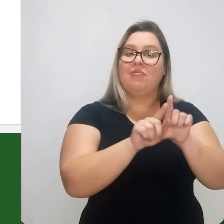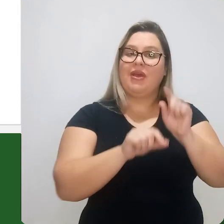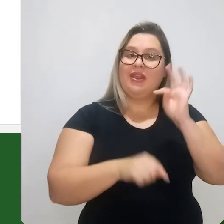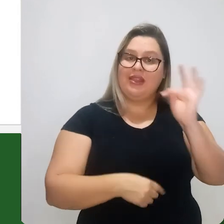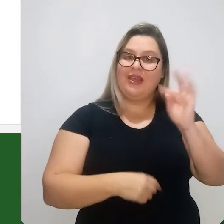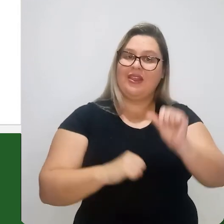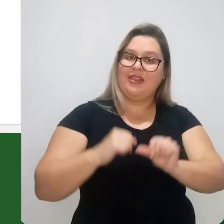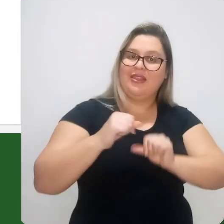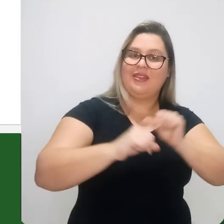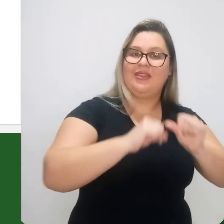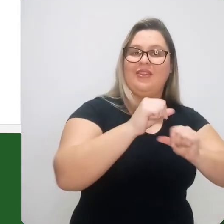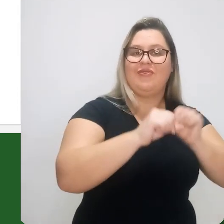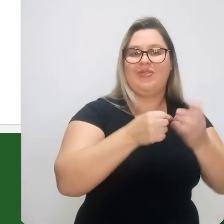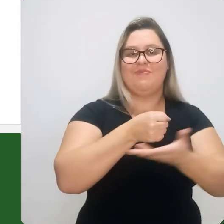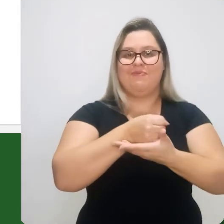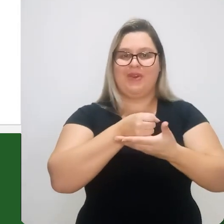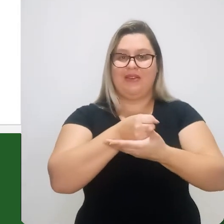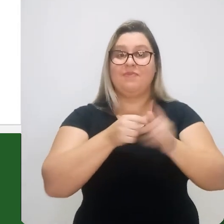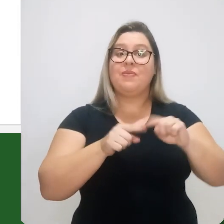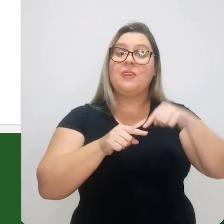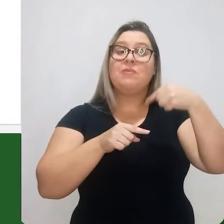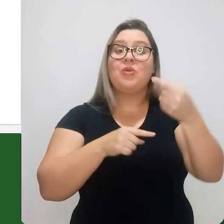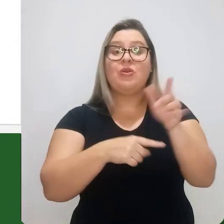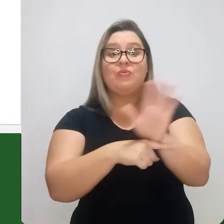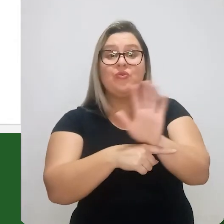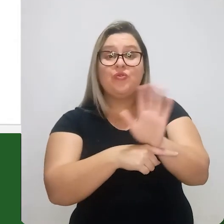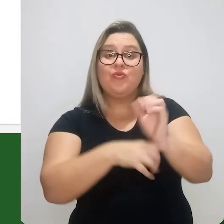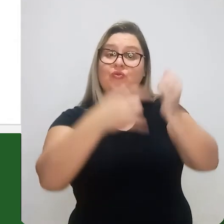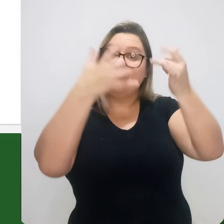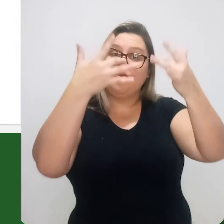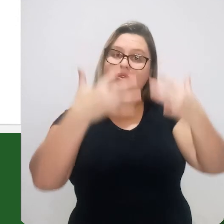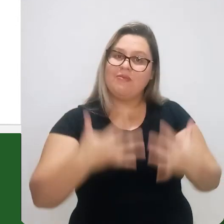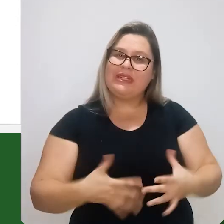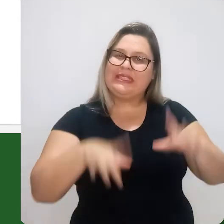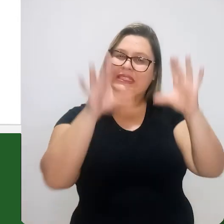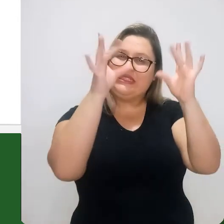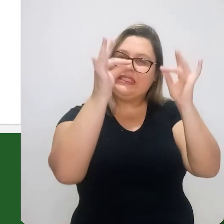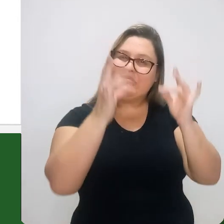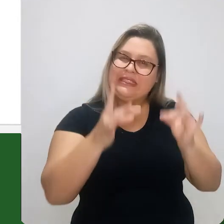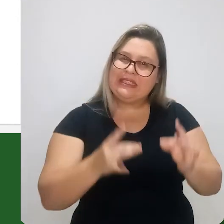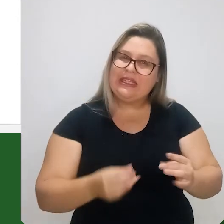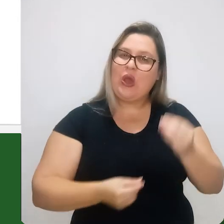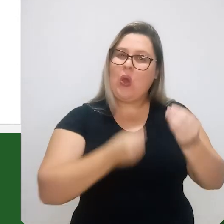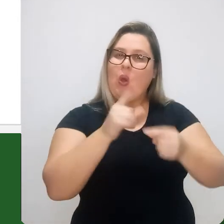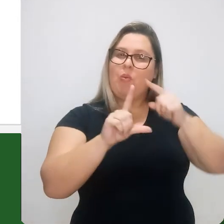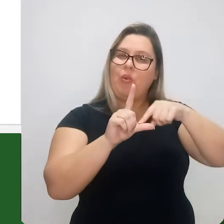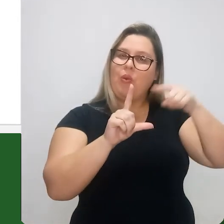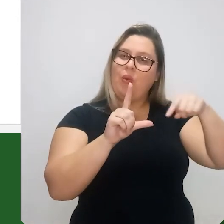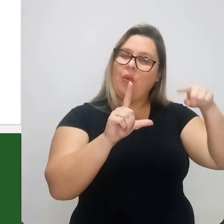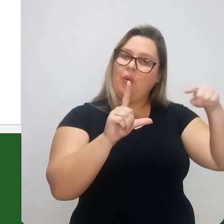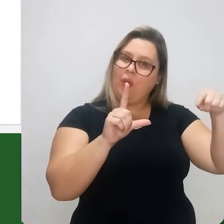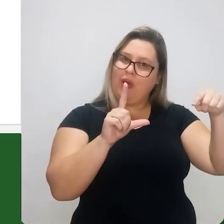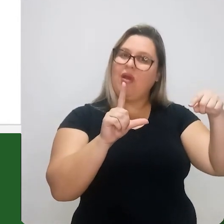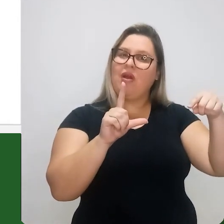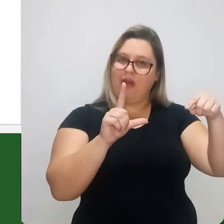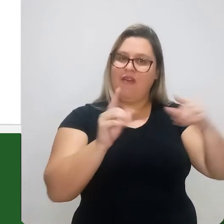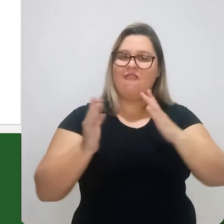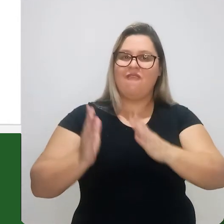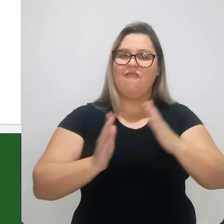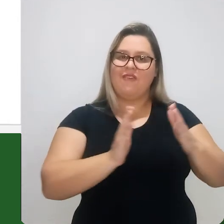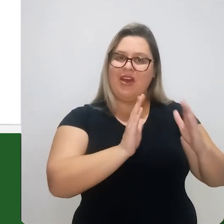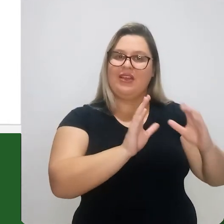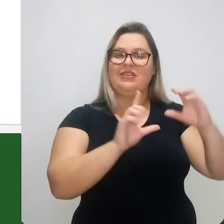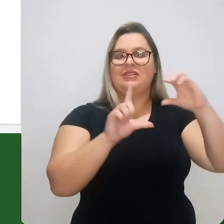-resfriamento e T de transformação de fase no próximo vídeo então nós vamos explorar em maiores detalhes o nosso